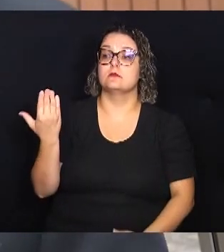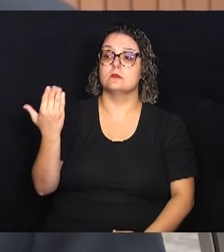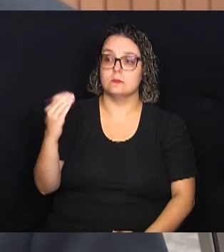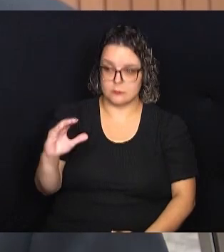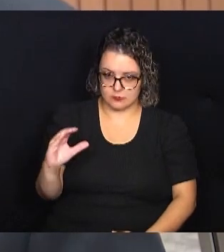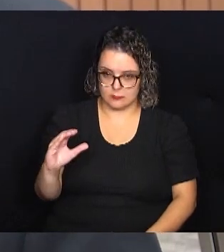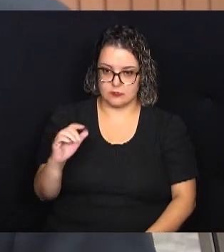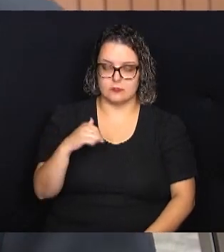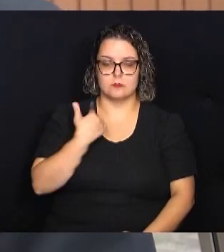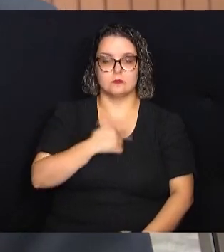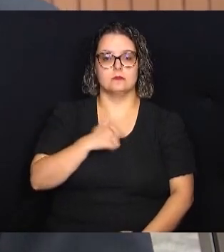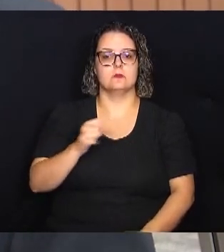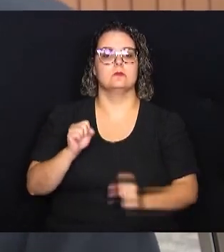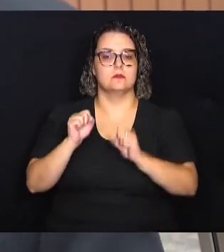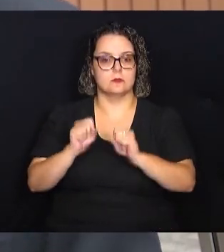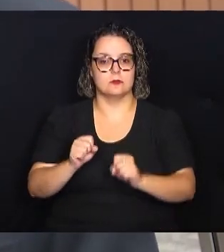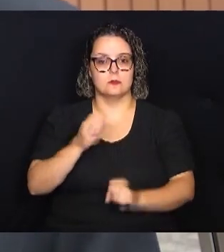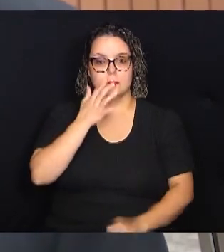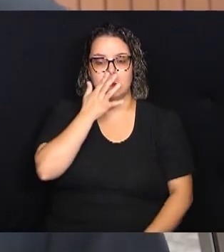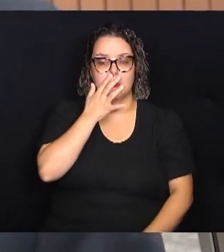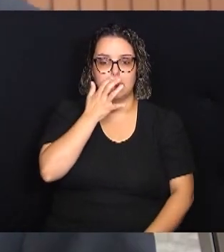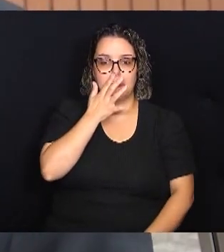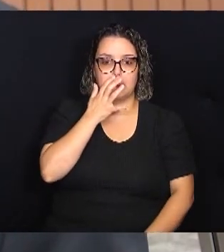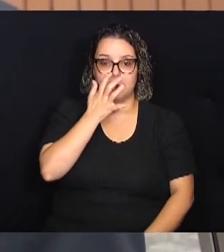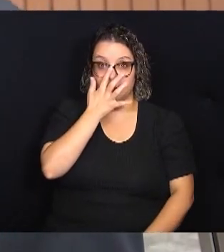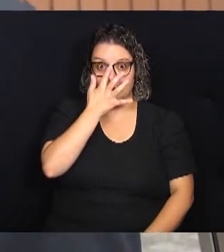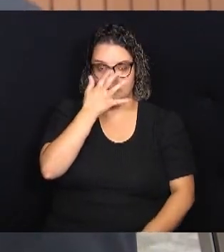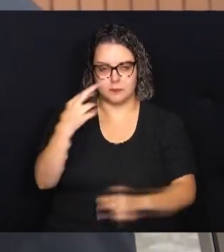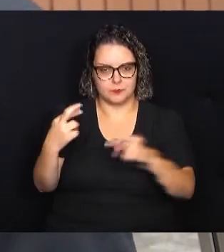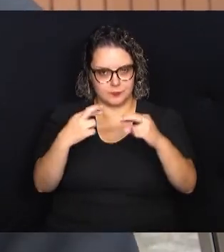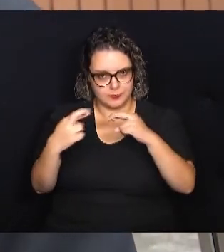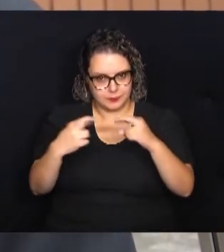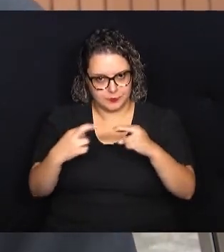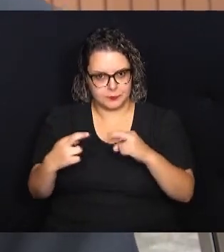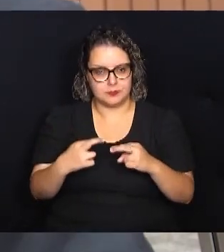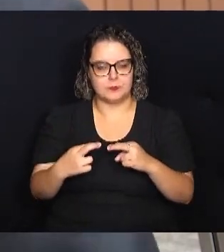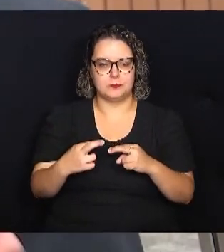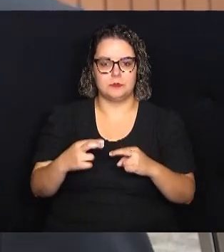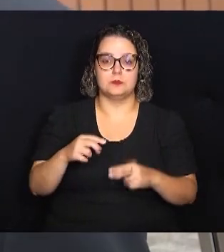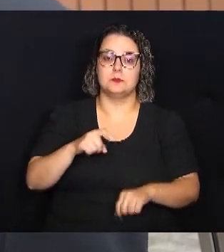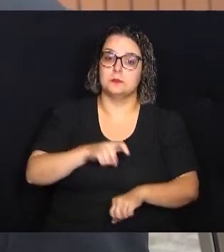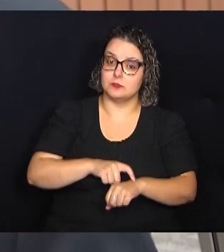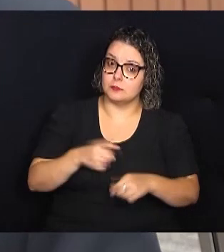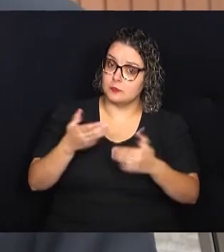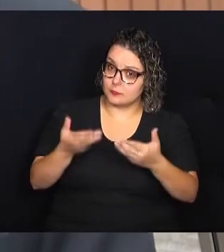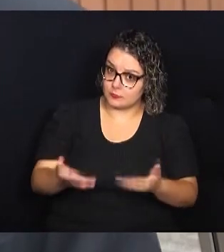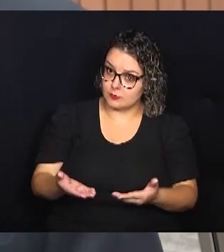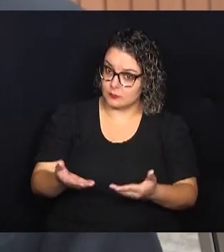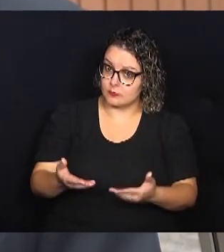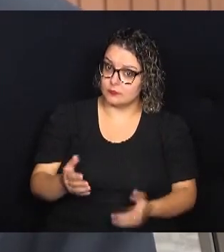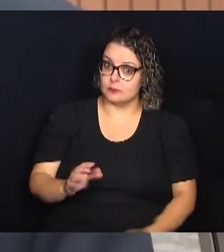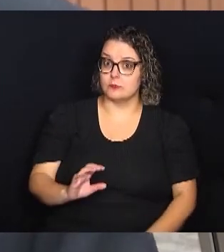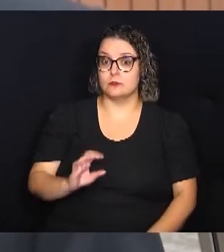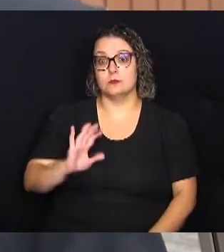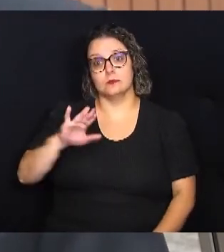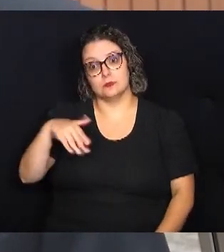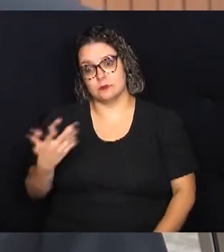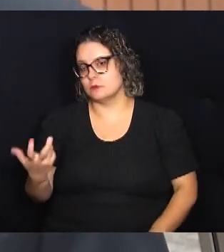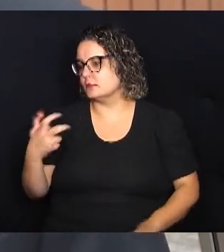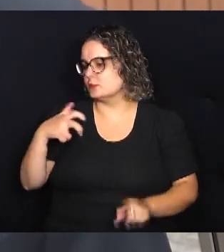tenha um instrumento de fiscalização dessas situações. E, num eventual acidente,